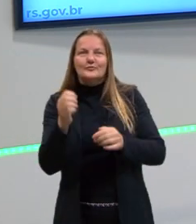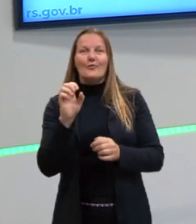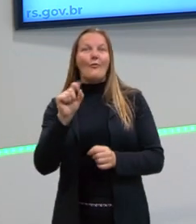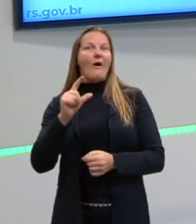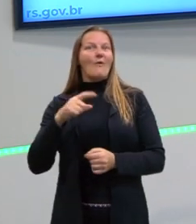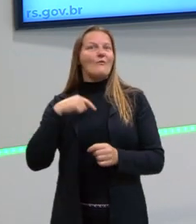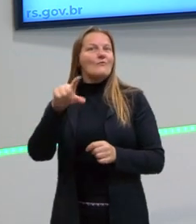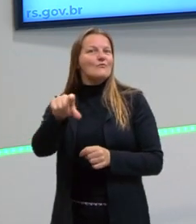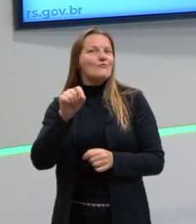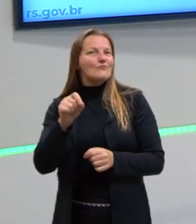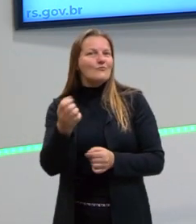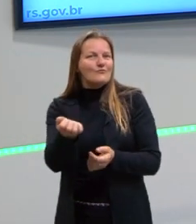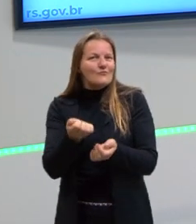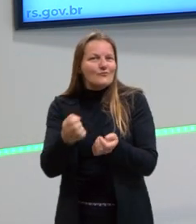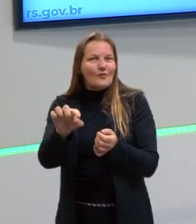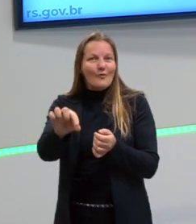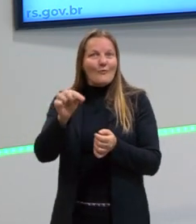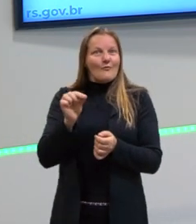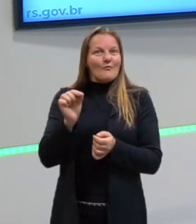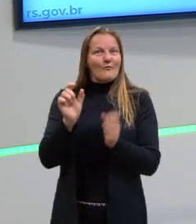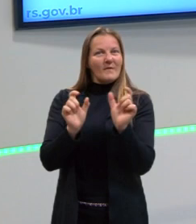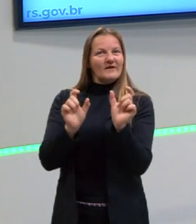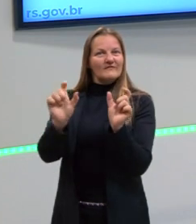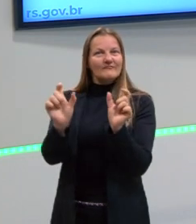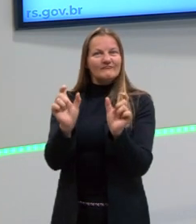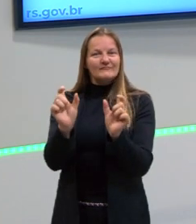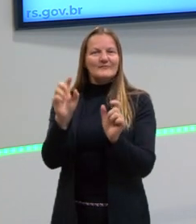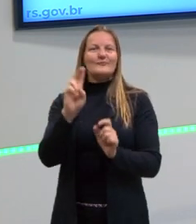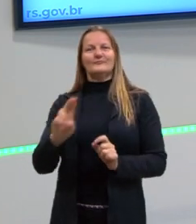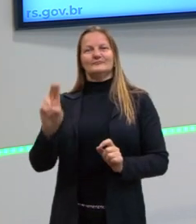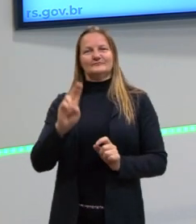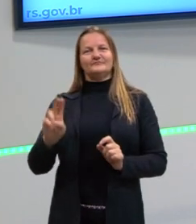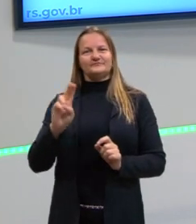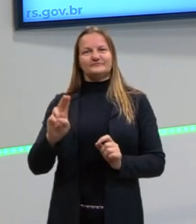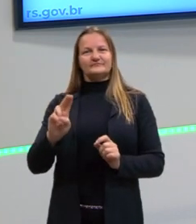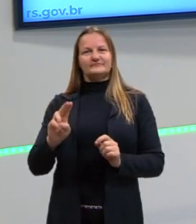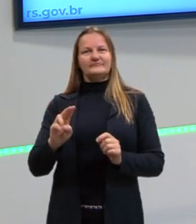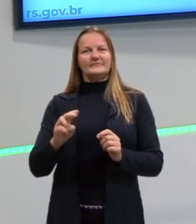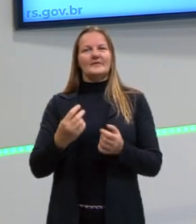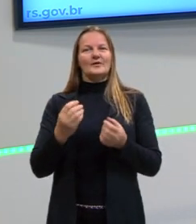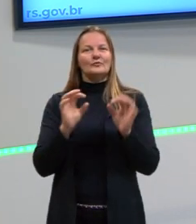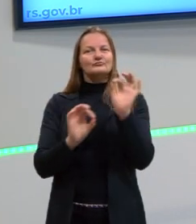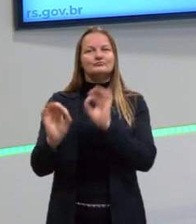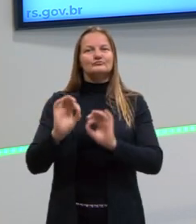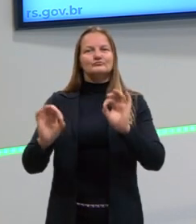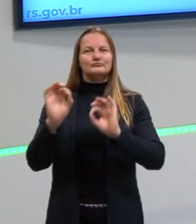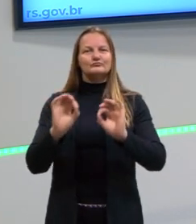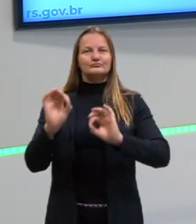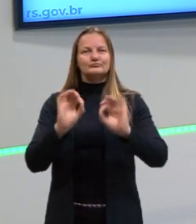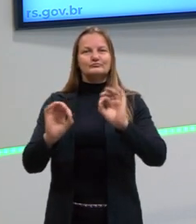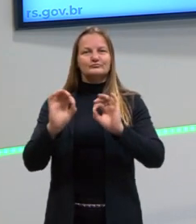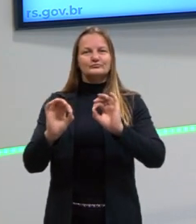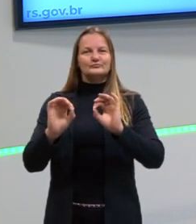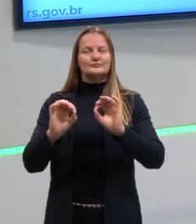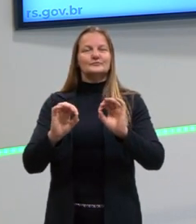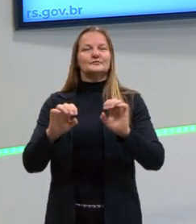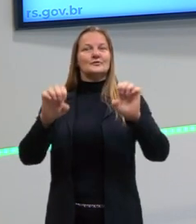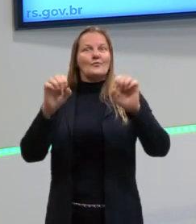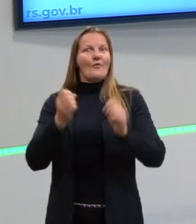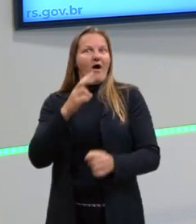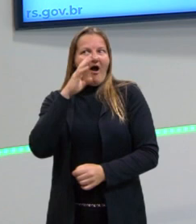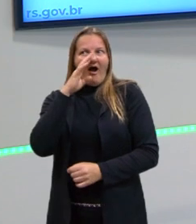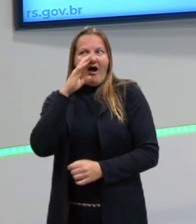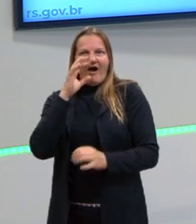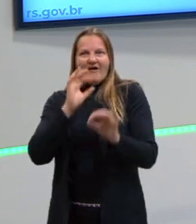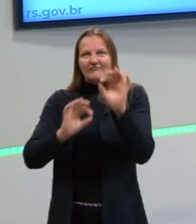retirando essas peças de dentro dessas gavetas e organizando elas de maneira que formem aí um look,